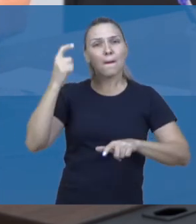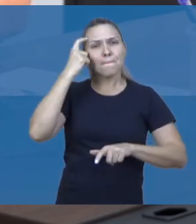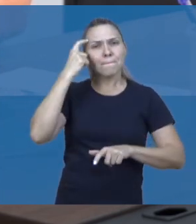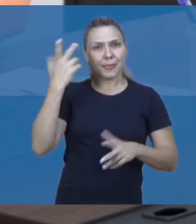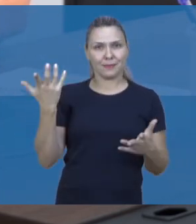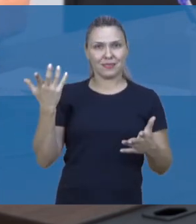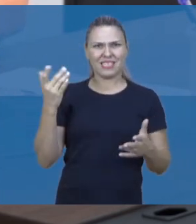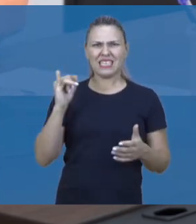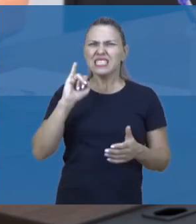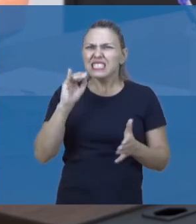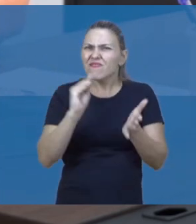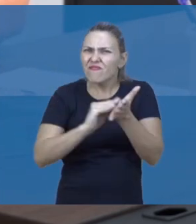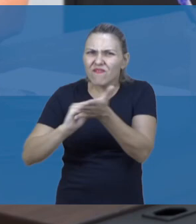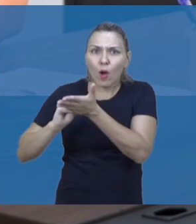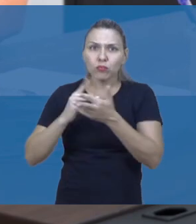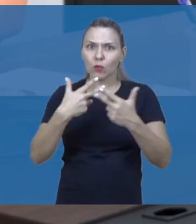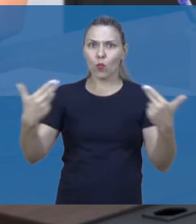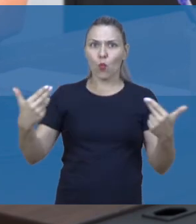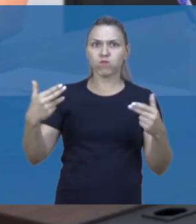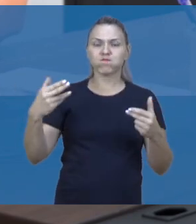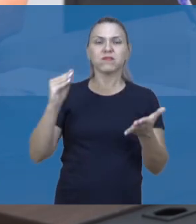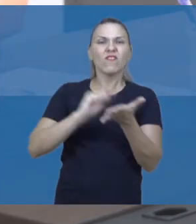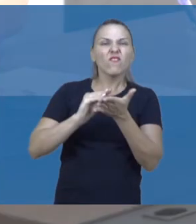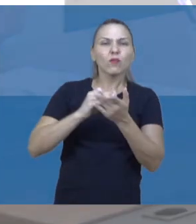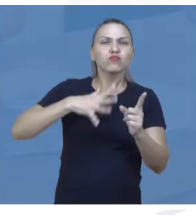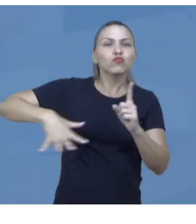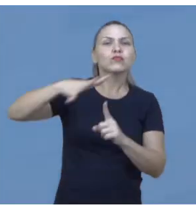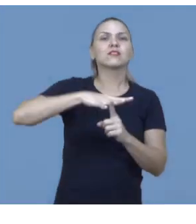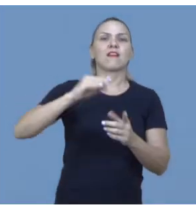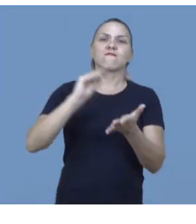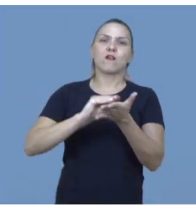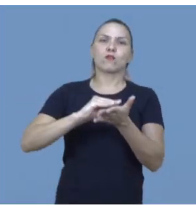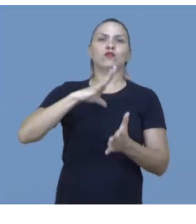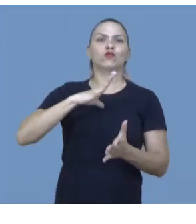alguma coisa faltando, está faltando na sociedade, está faltando nas cidades.